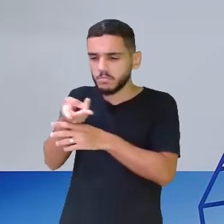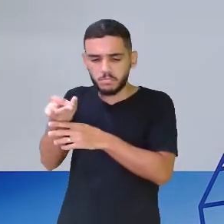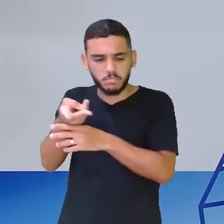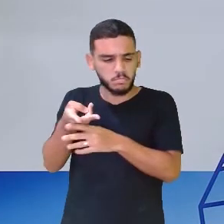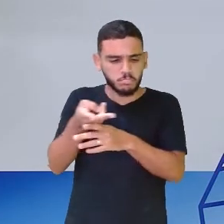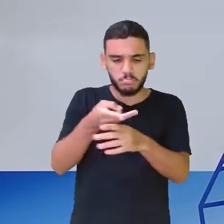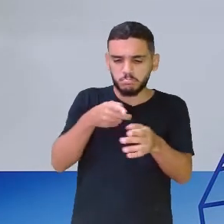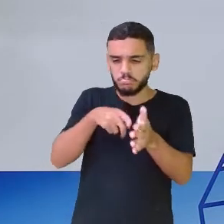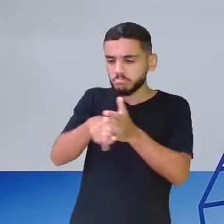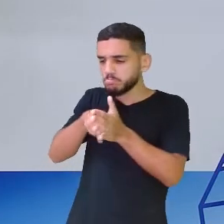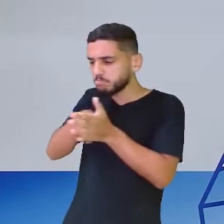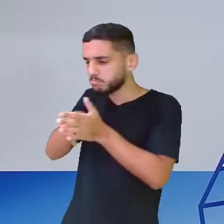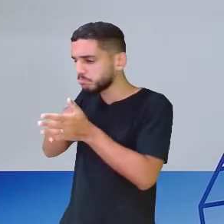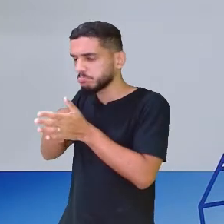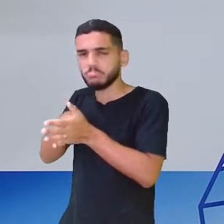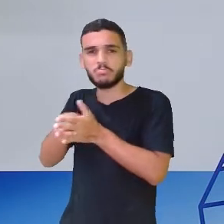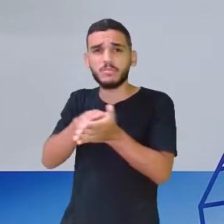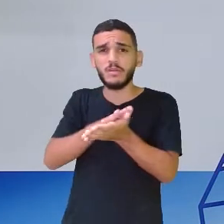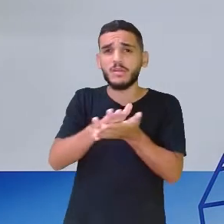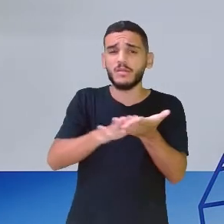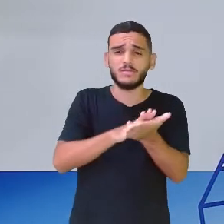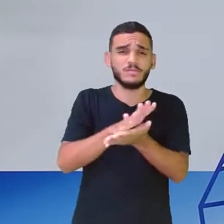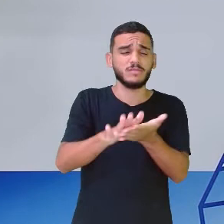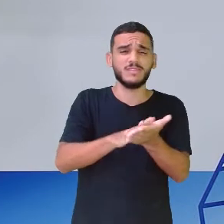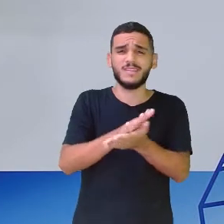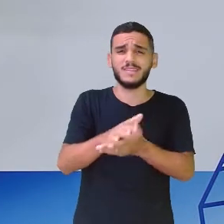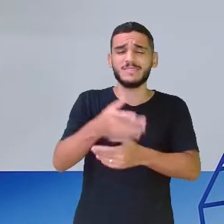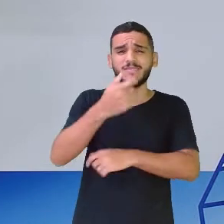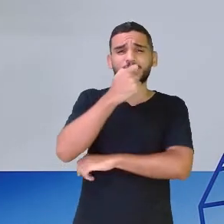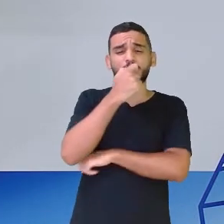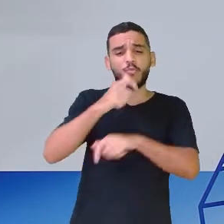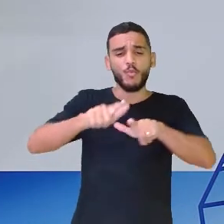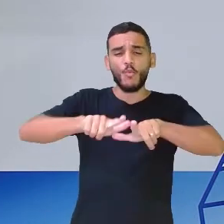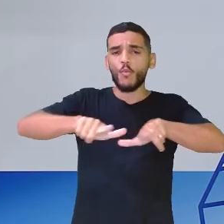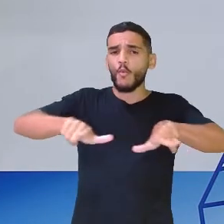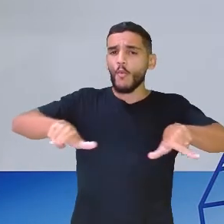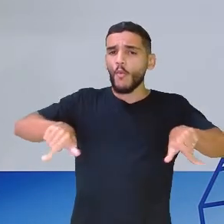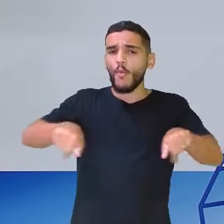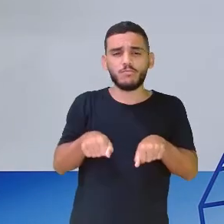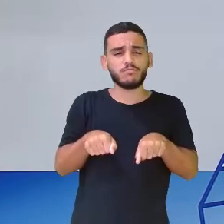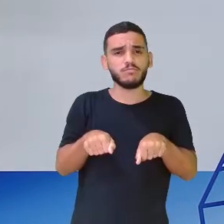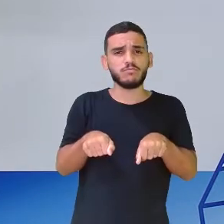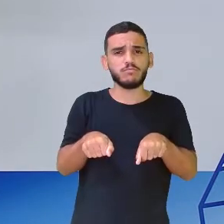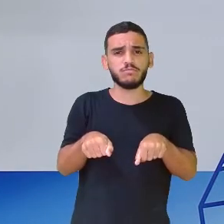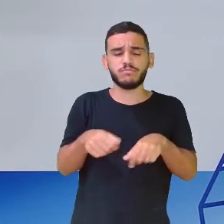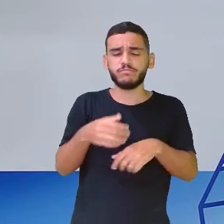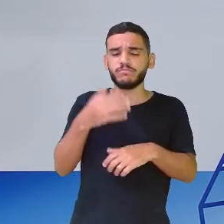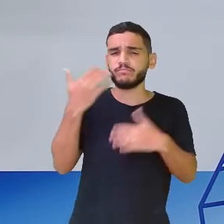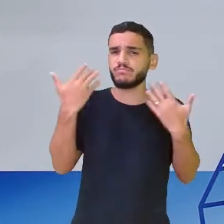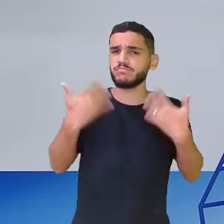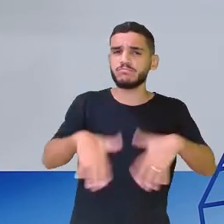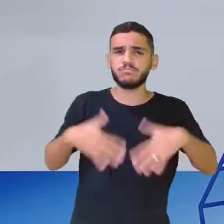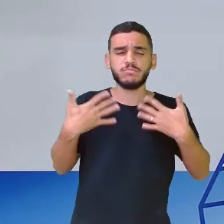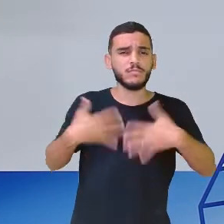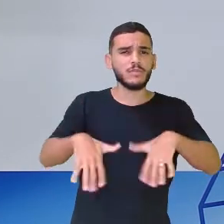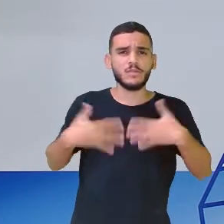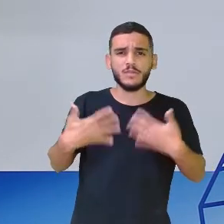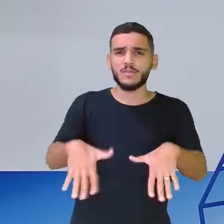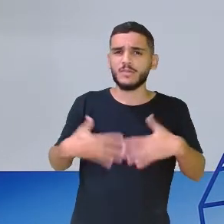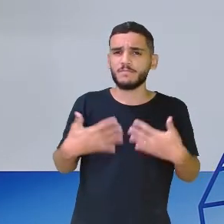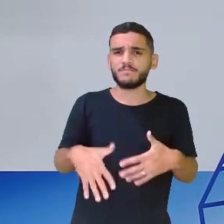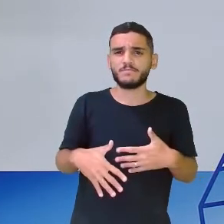procura ali e nada. Nem mesmo as cascas. Algum